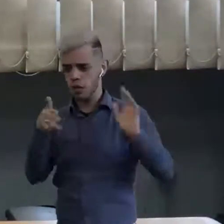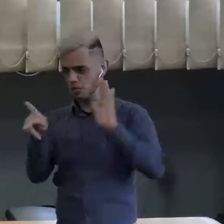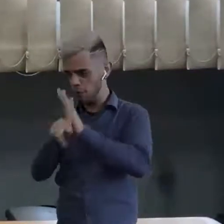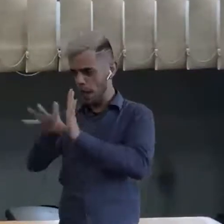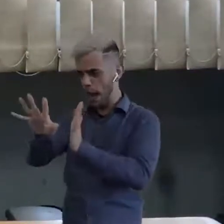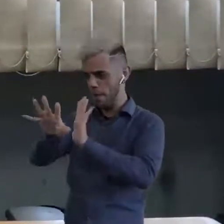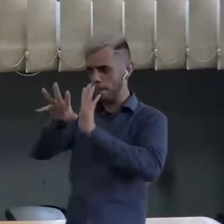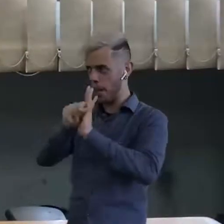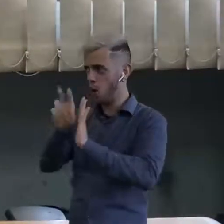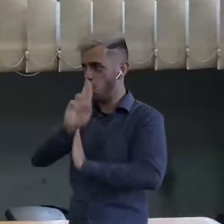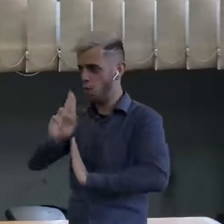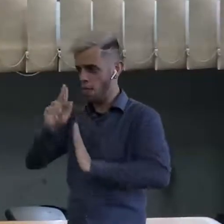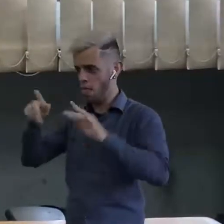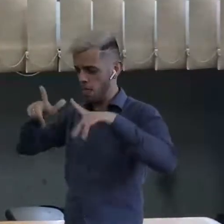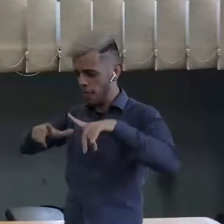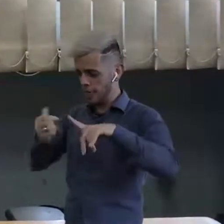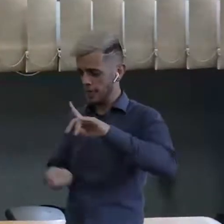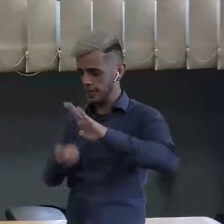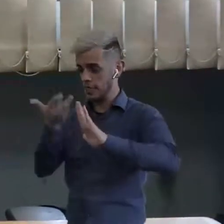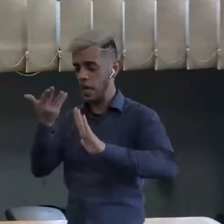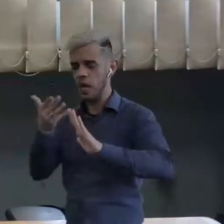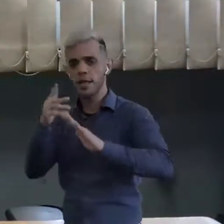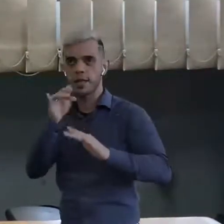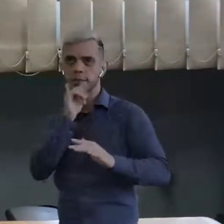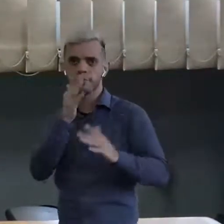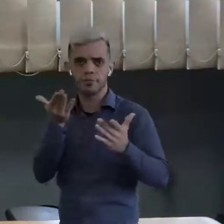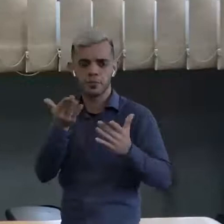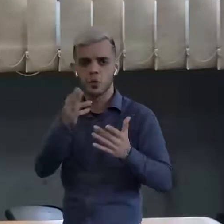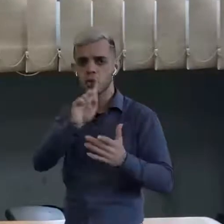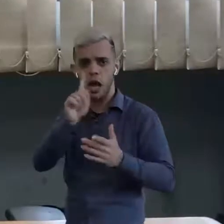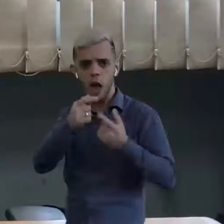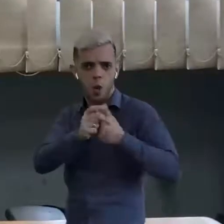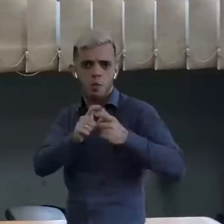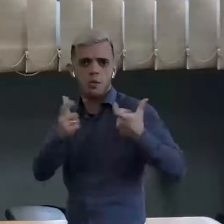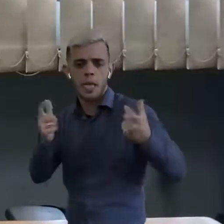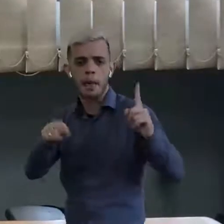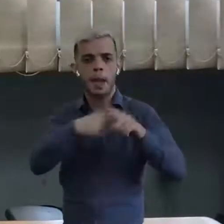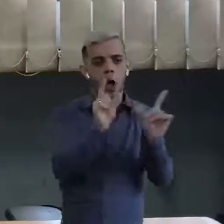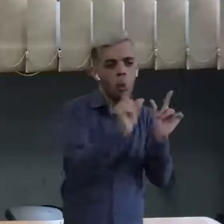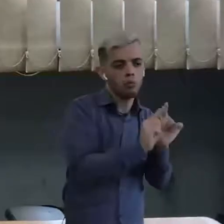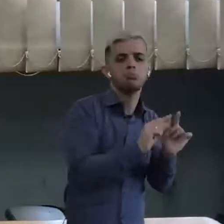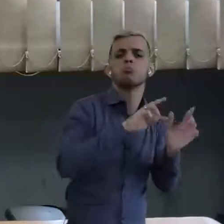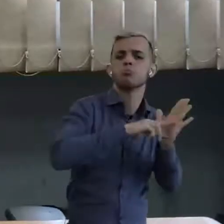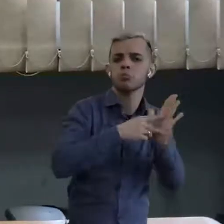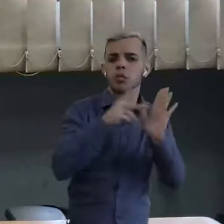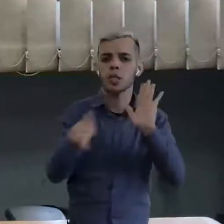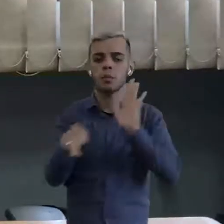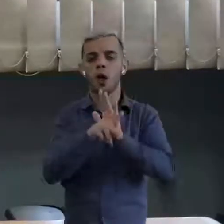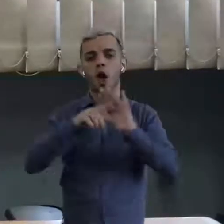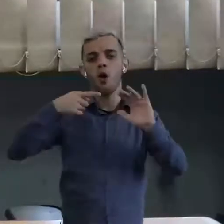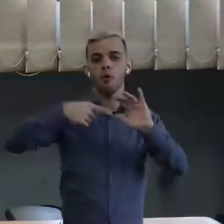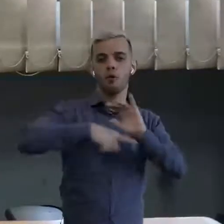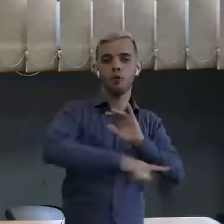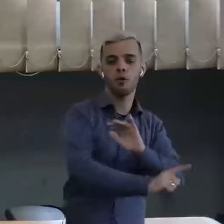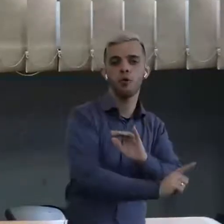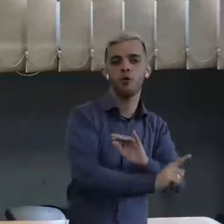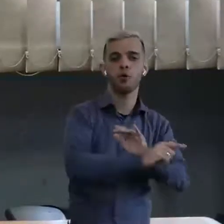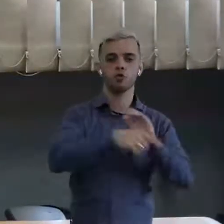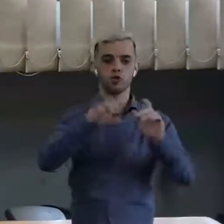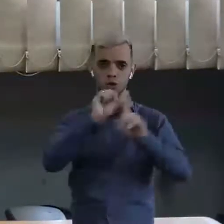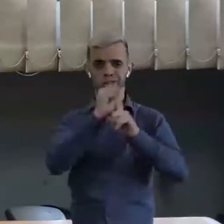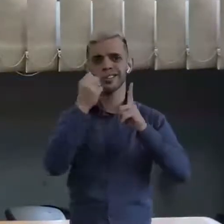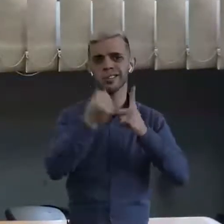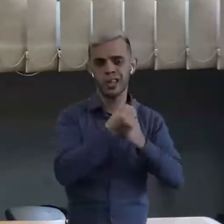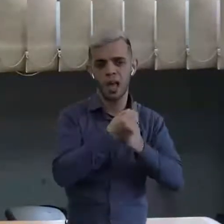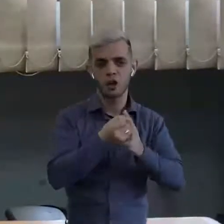desses recursos, que são captados pela aquisição do solo criado, no caso, o não adensável e o pequeno adensamento, eles vão para o Fundo